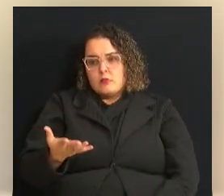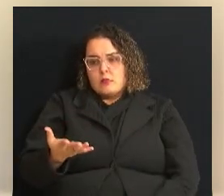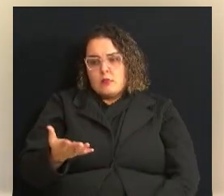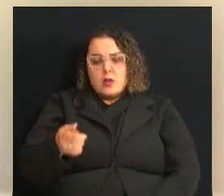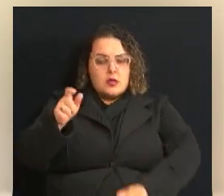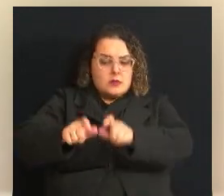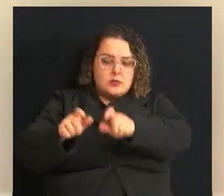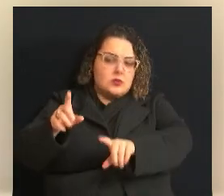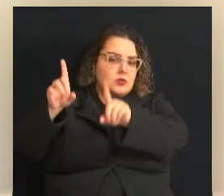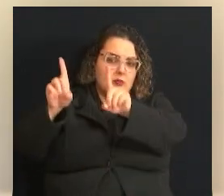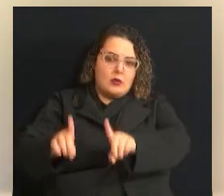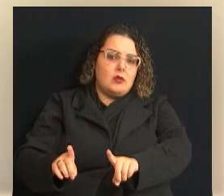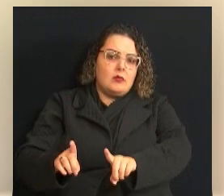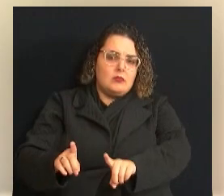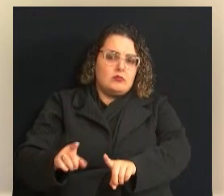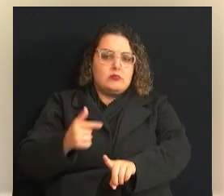capacitadas,